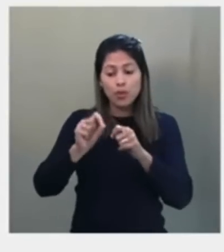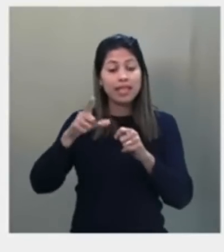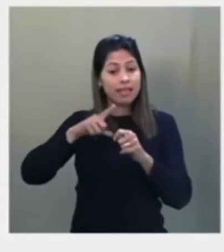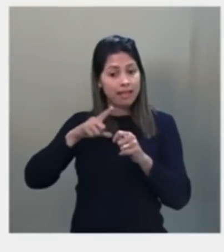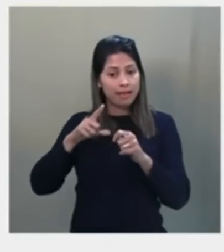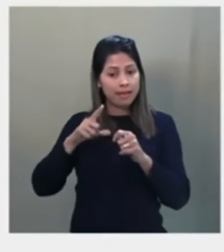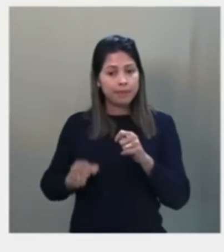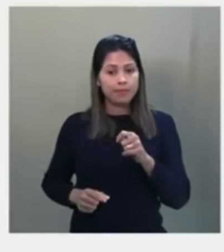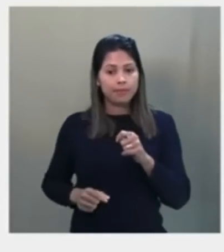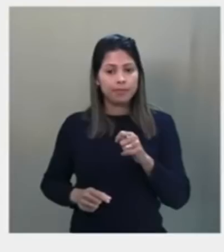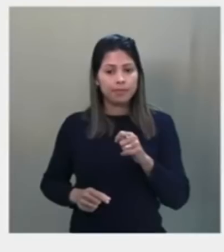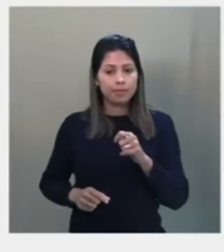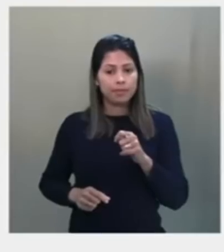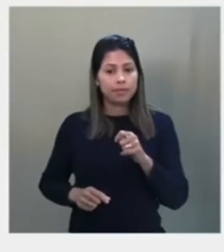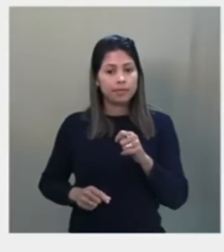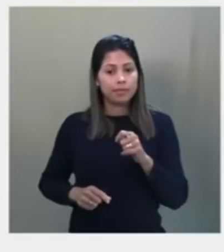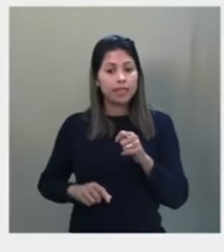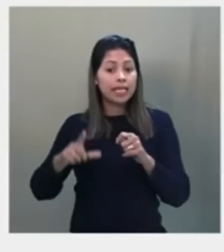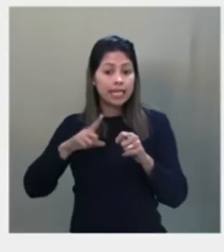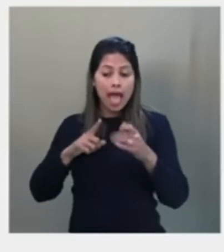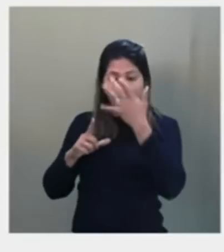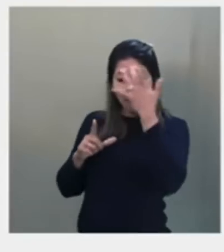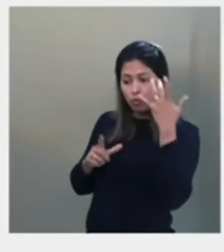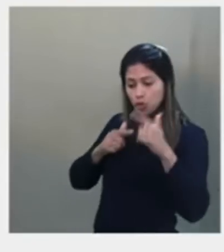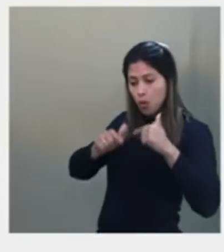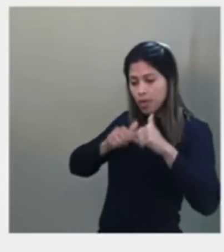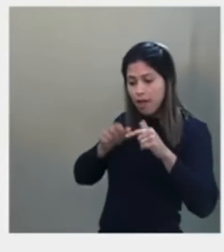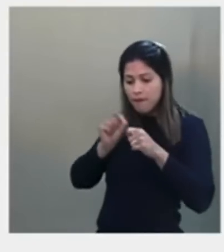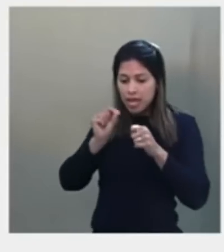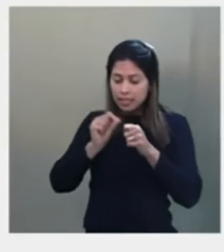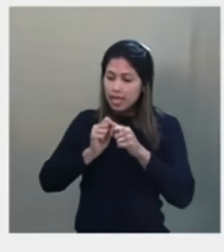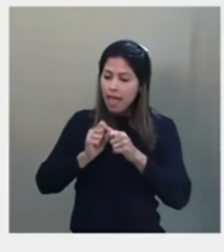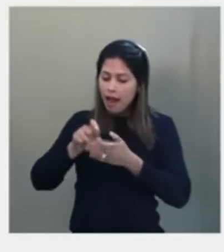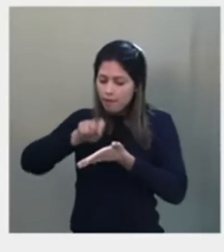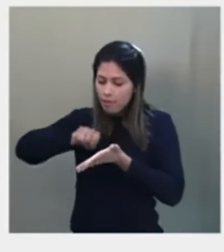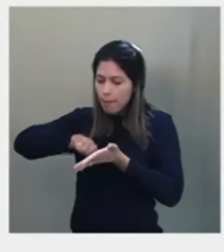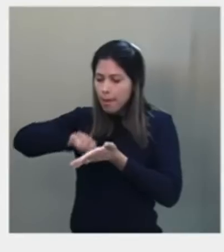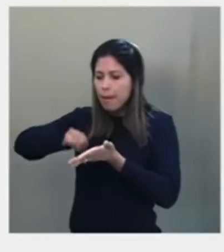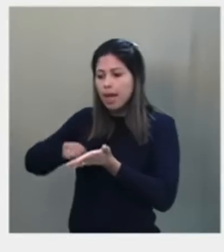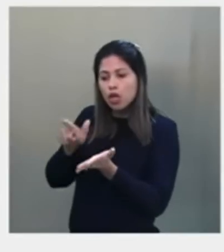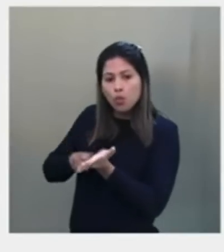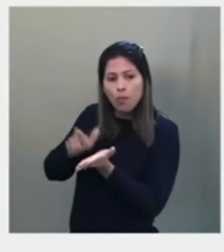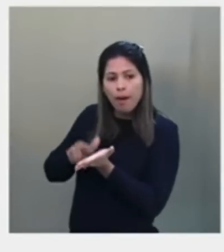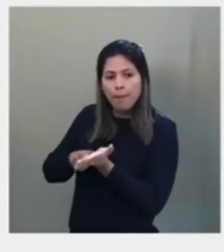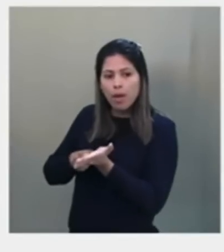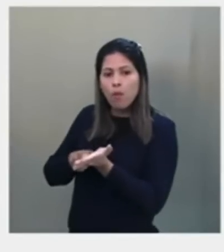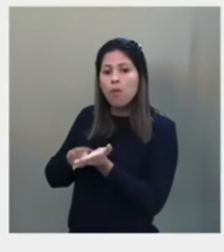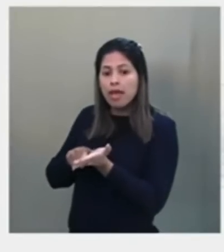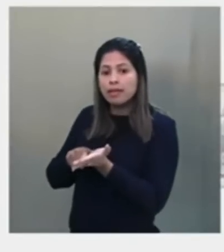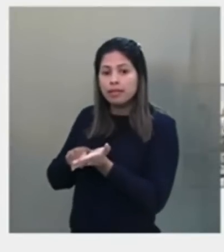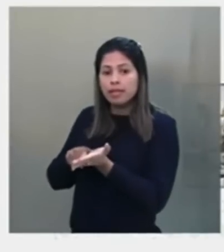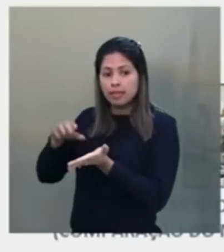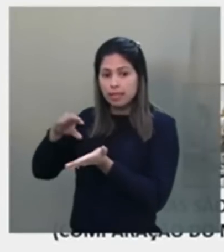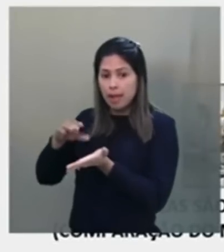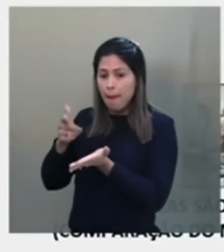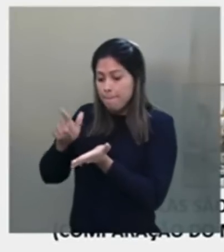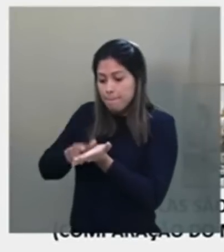servidores fariam a votação em cédula de papel e, depois dessa votação em cédula de